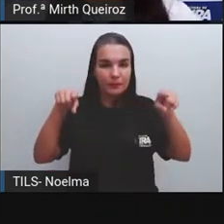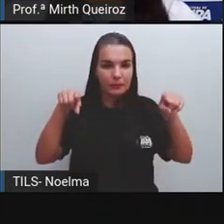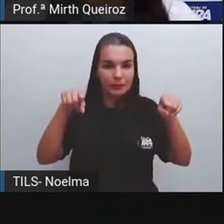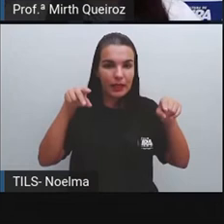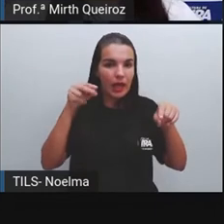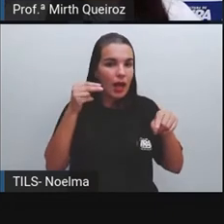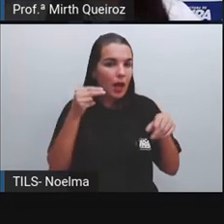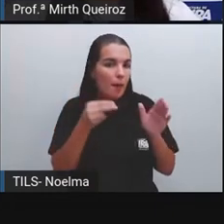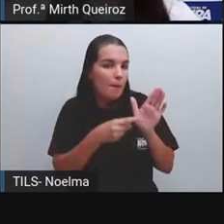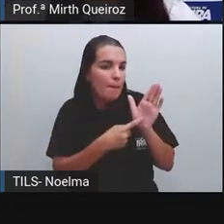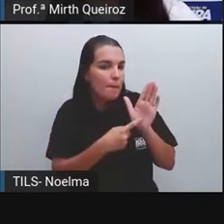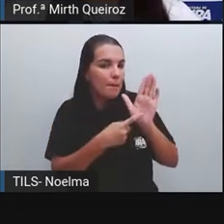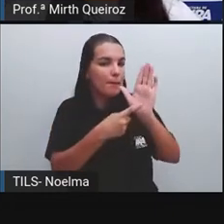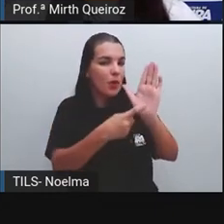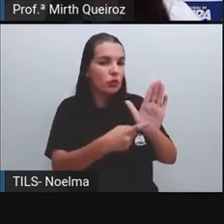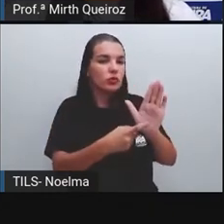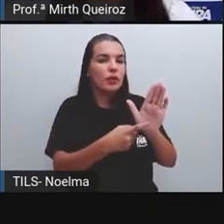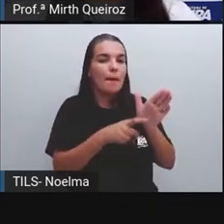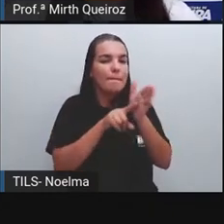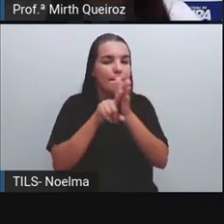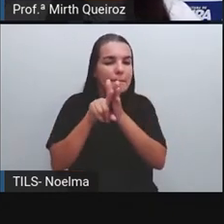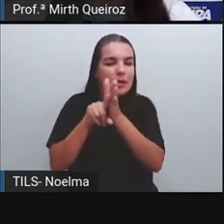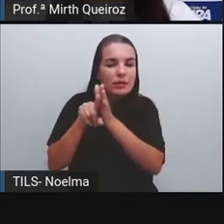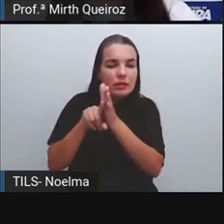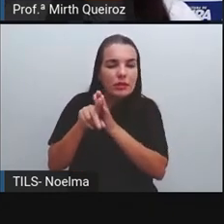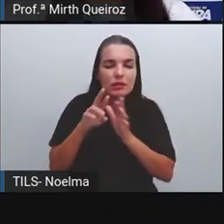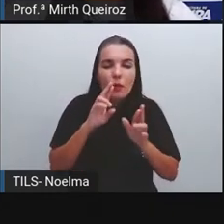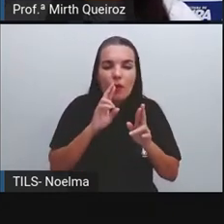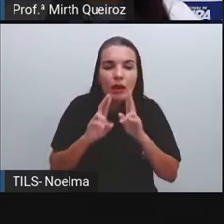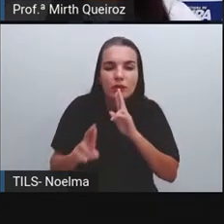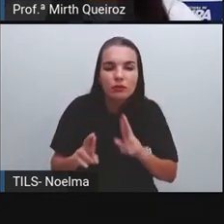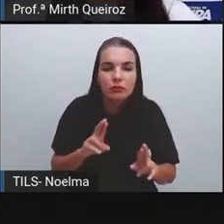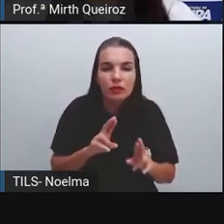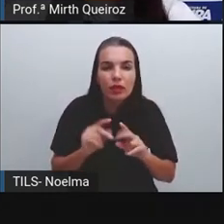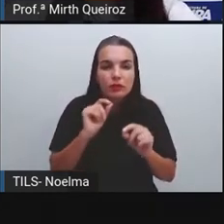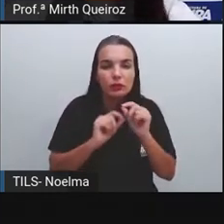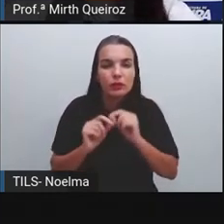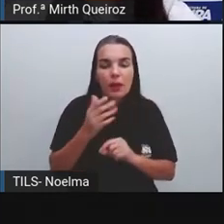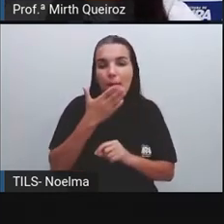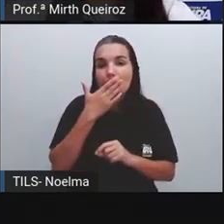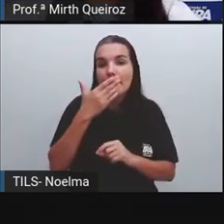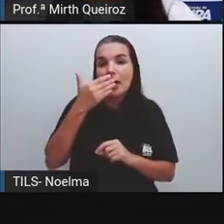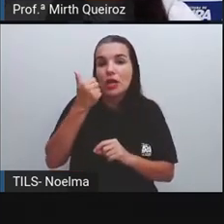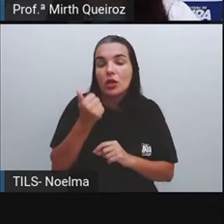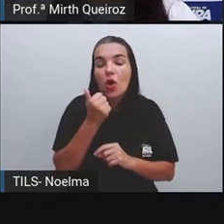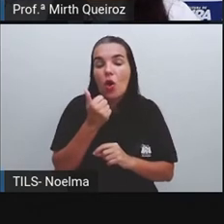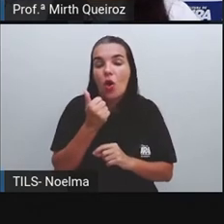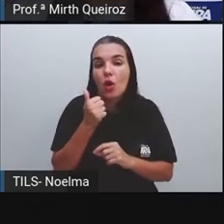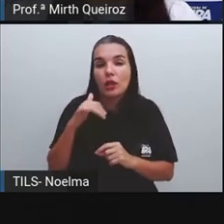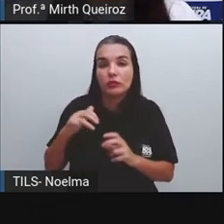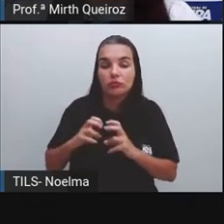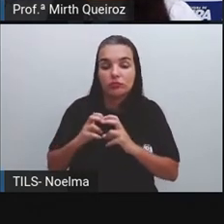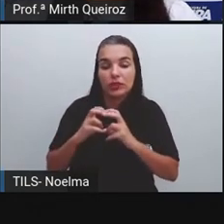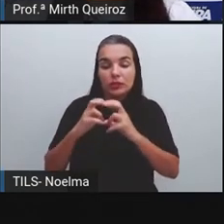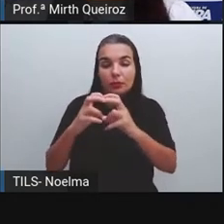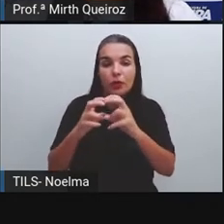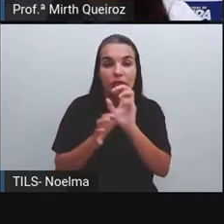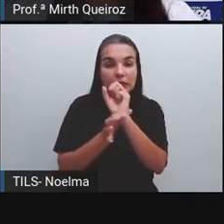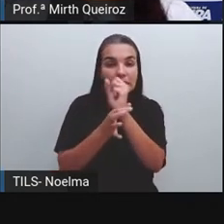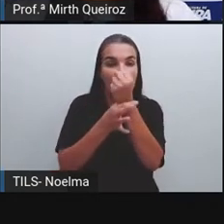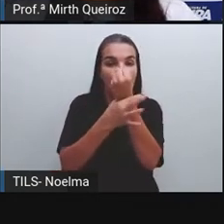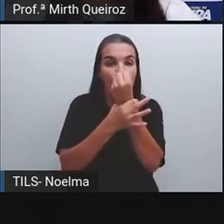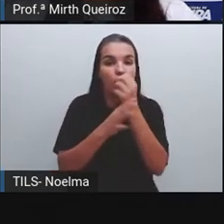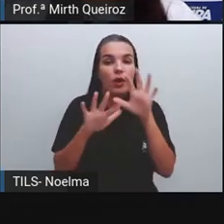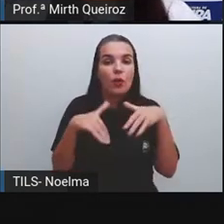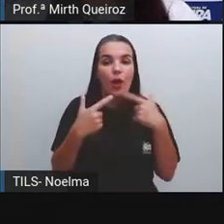uma pesquisa realizada para saber qual o meio de transporte mais seguro, certo? Aí nós temos o